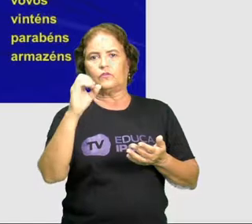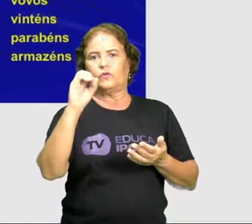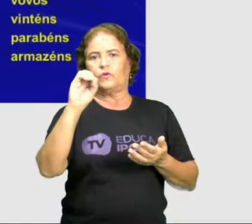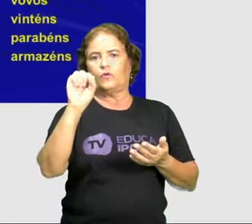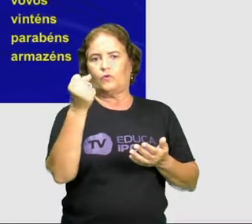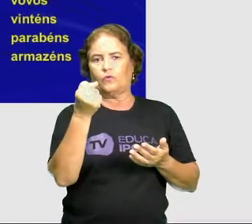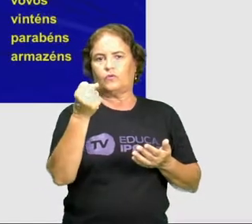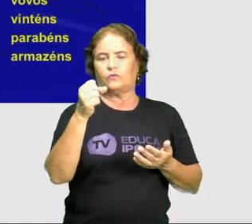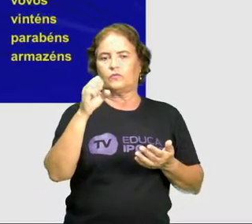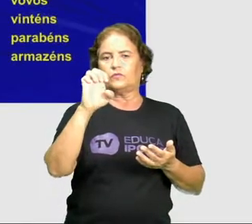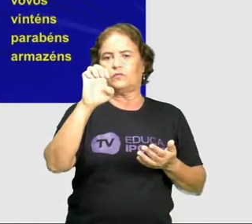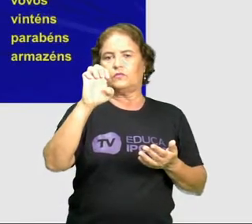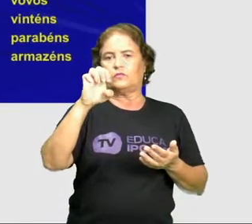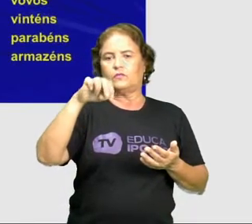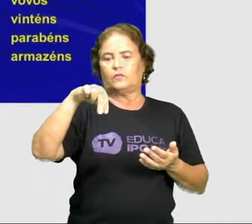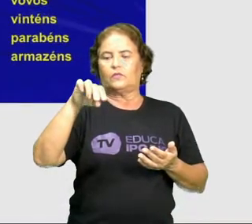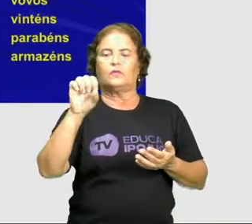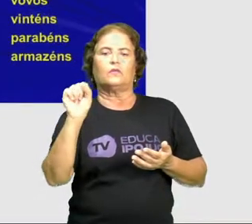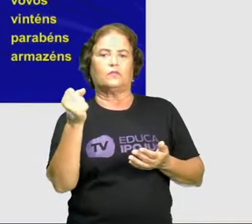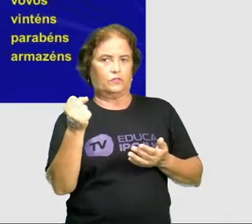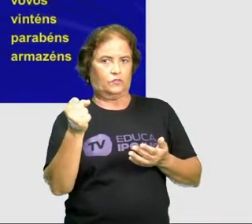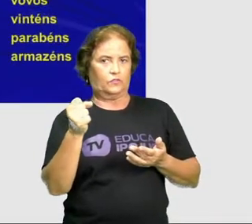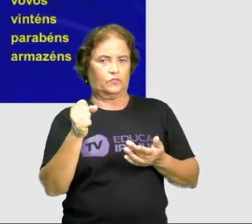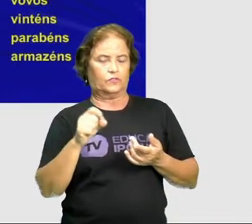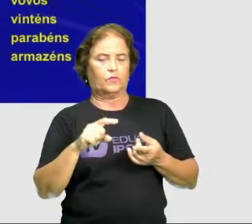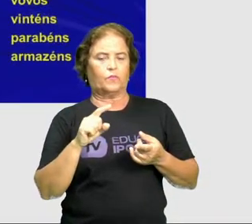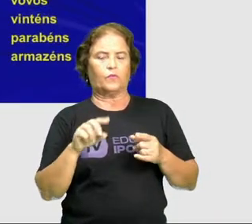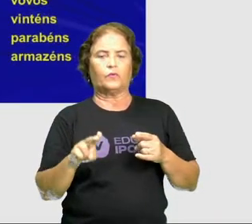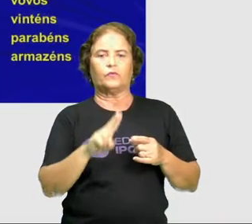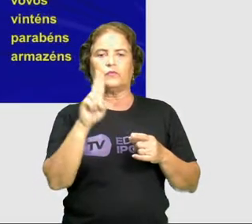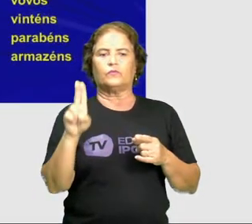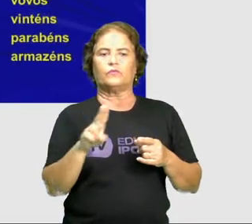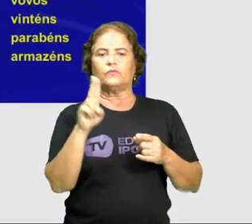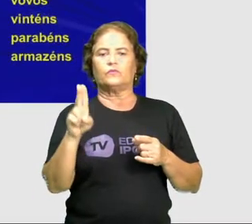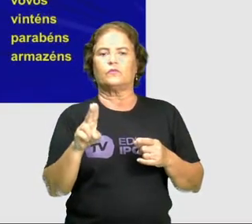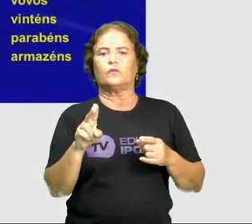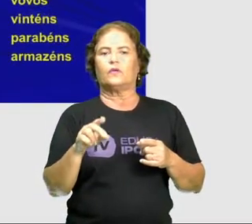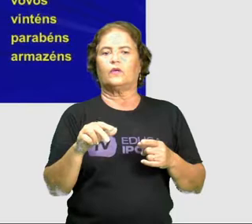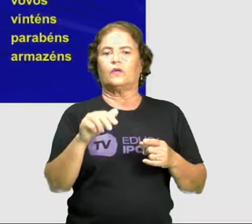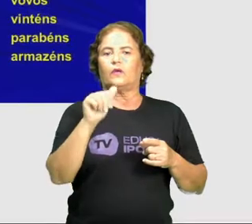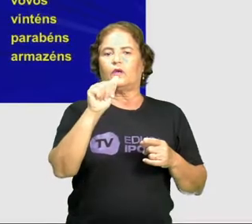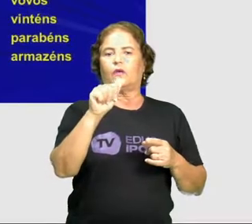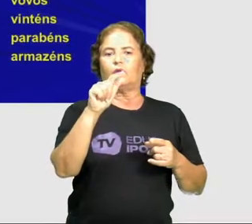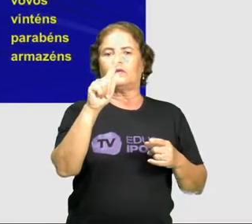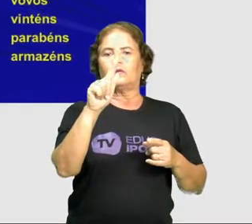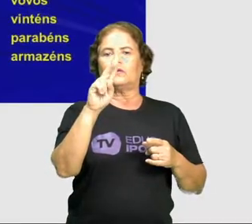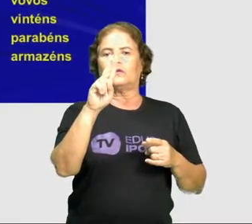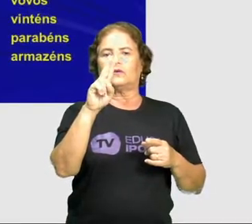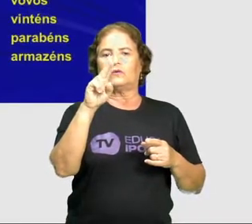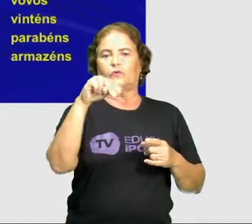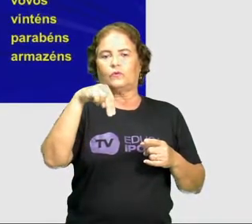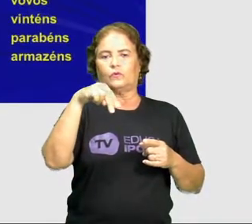com o acento agudo ou com o acento circunflexo. É o caso dessas palavras que estão aí, ó.